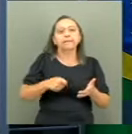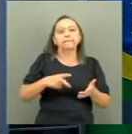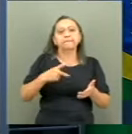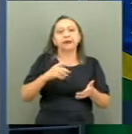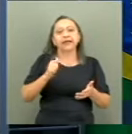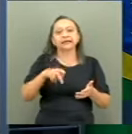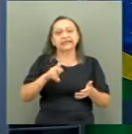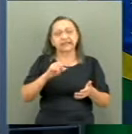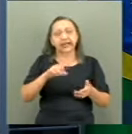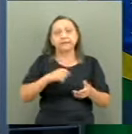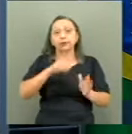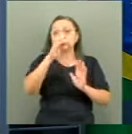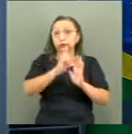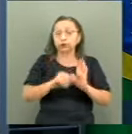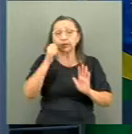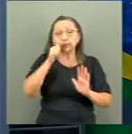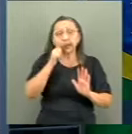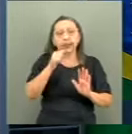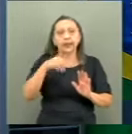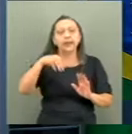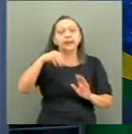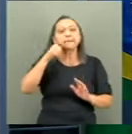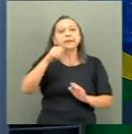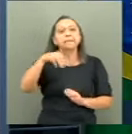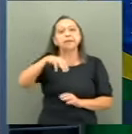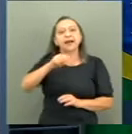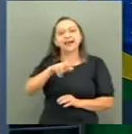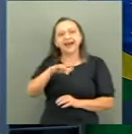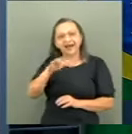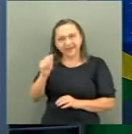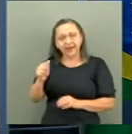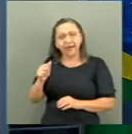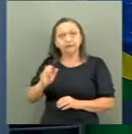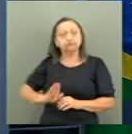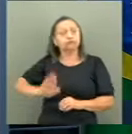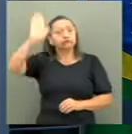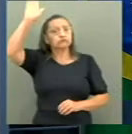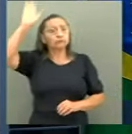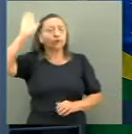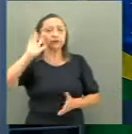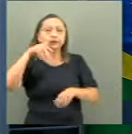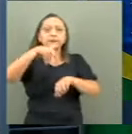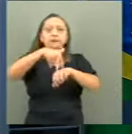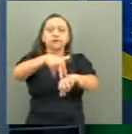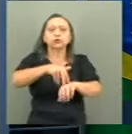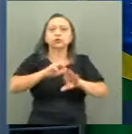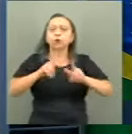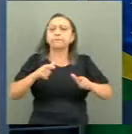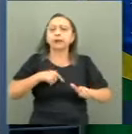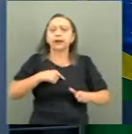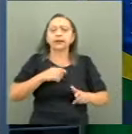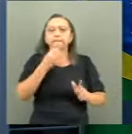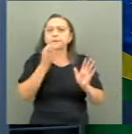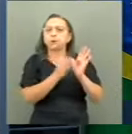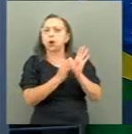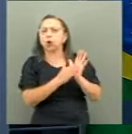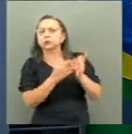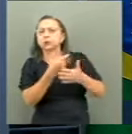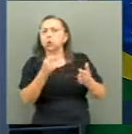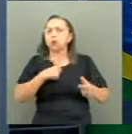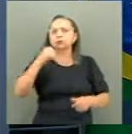pelo direito da mulher, Malaga, que disse eu levanto minha voz, não para que eu possa gritar,